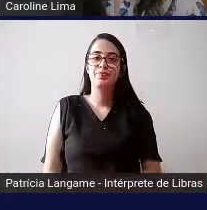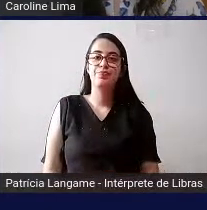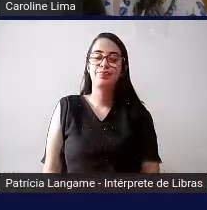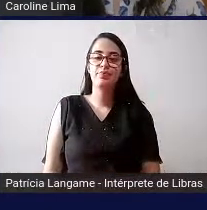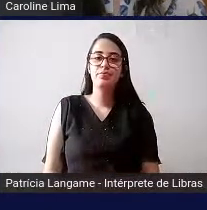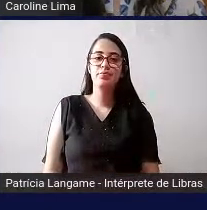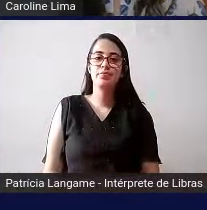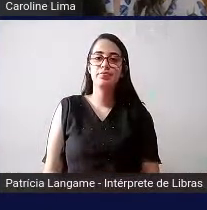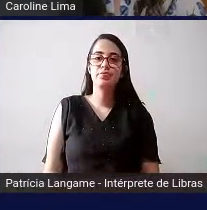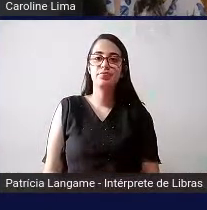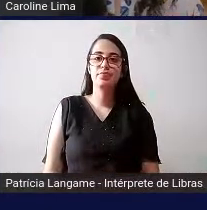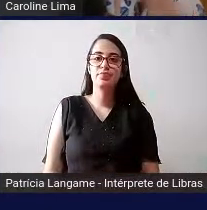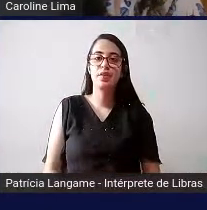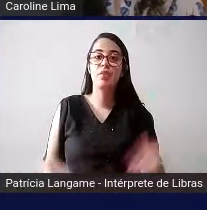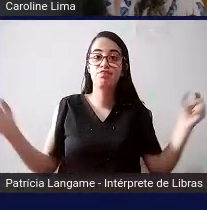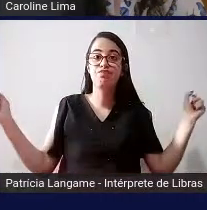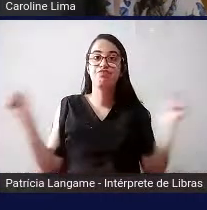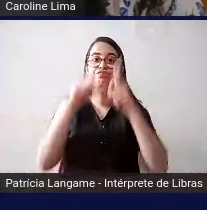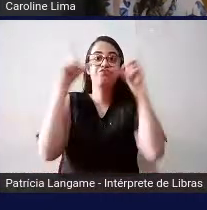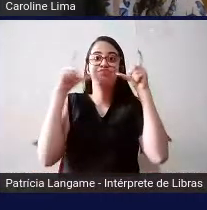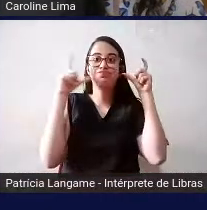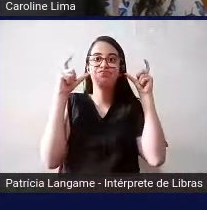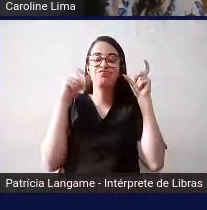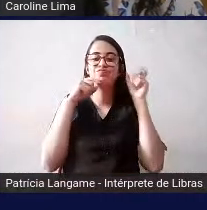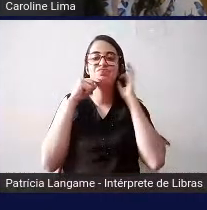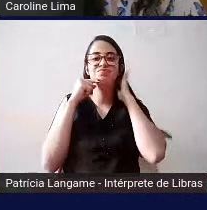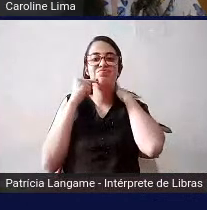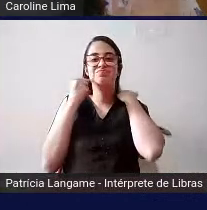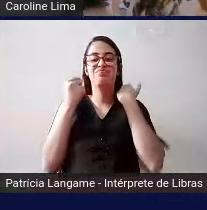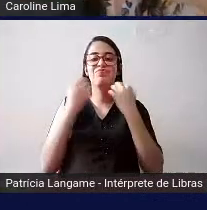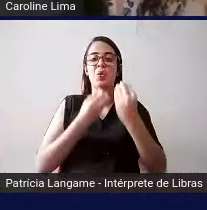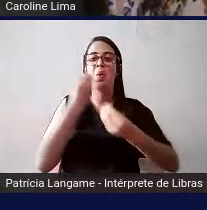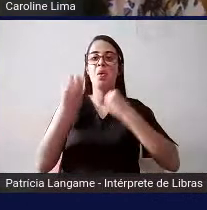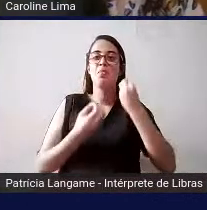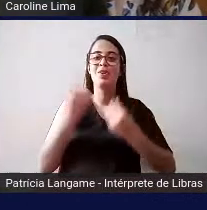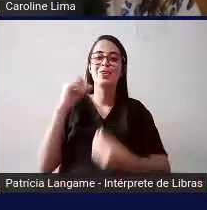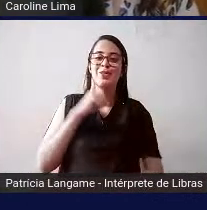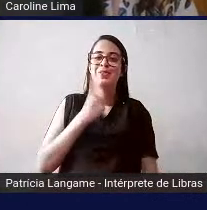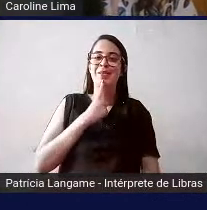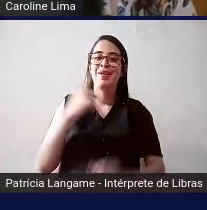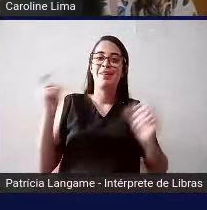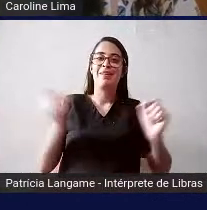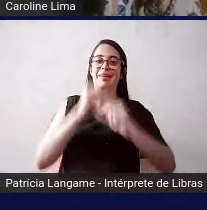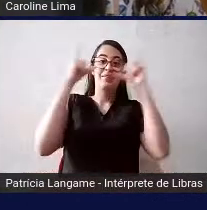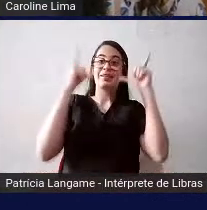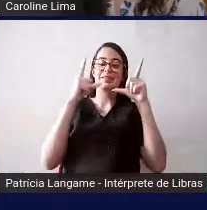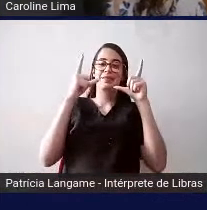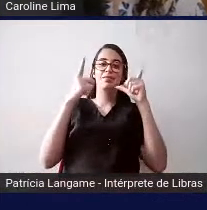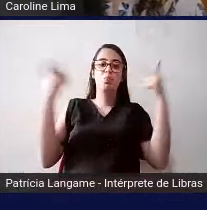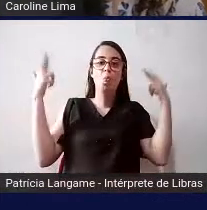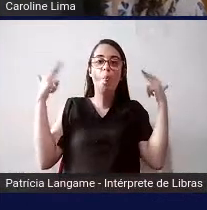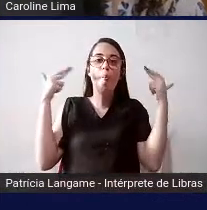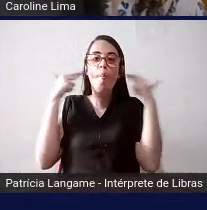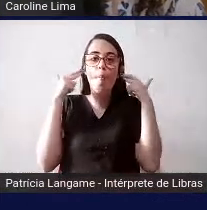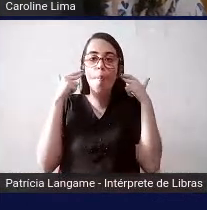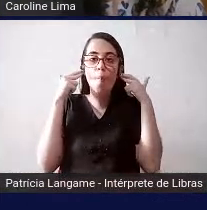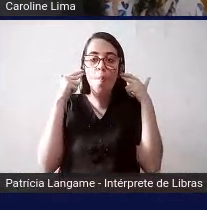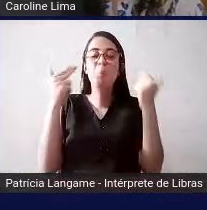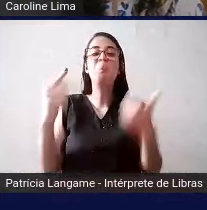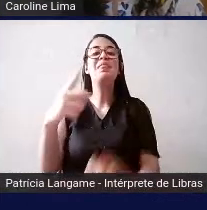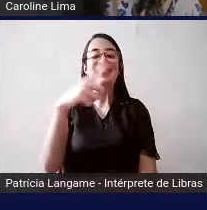despertador caramba como é que despertador como é que surdo acorda se ele não ouviu o barulho do despertador gente tem